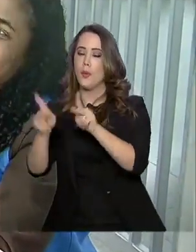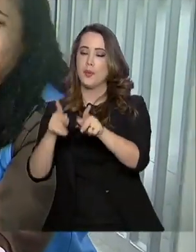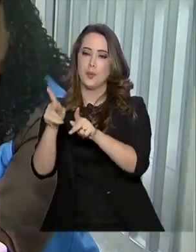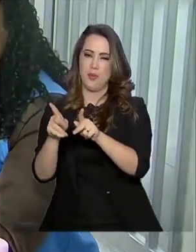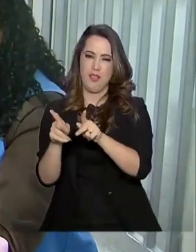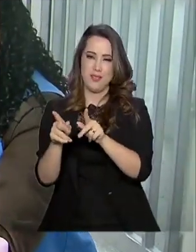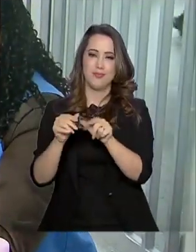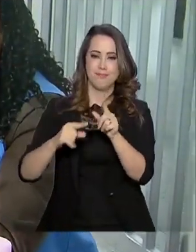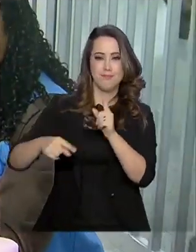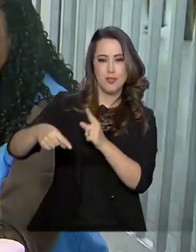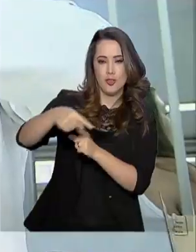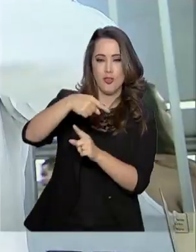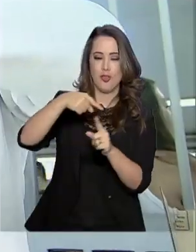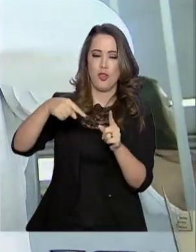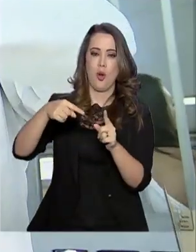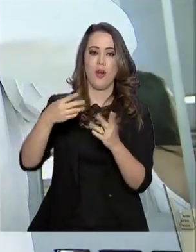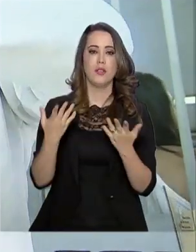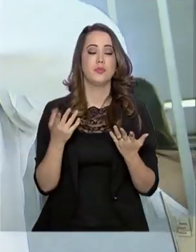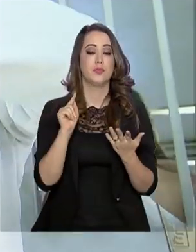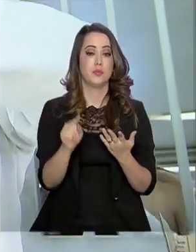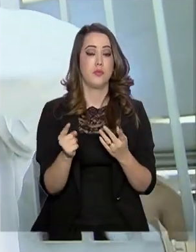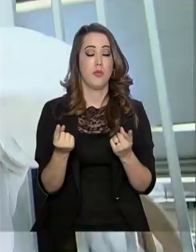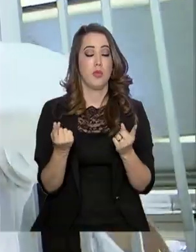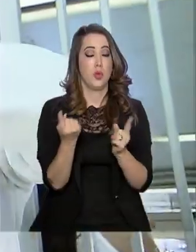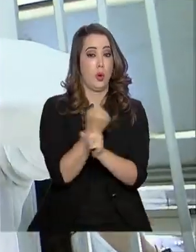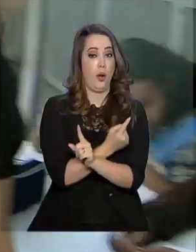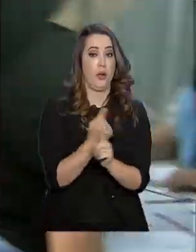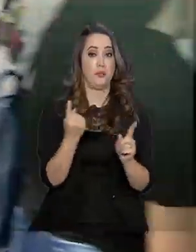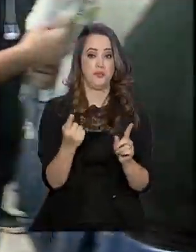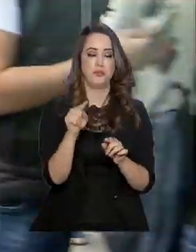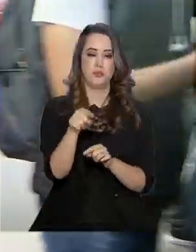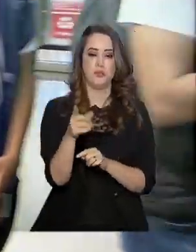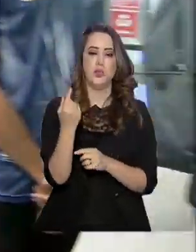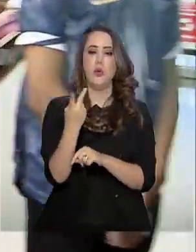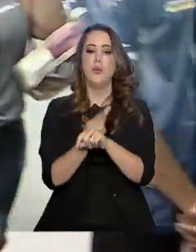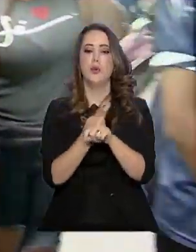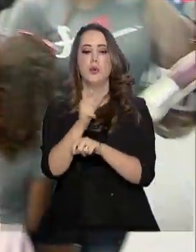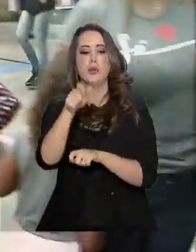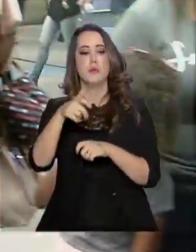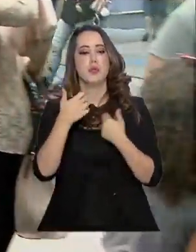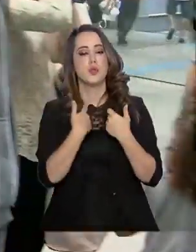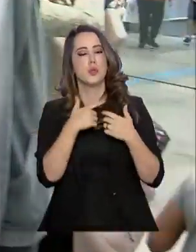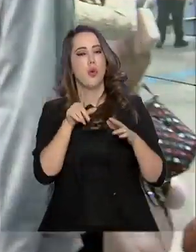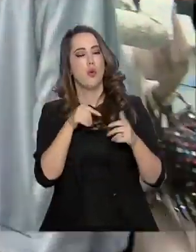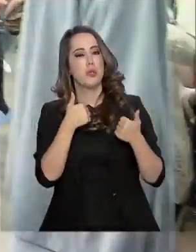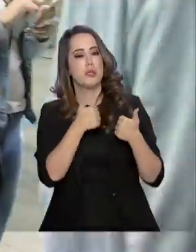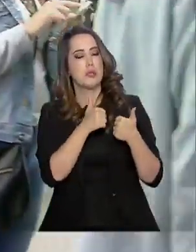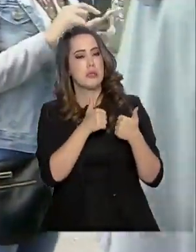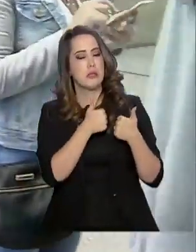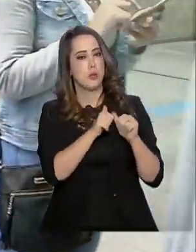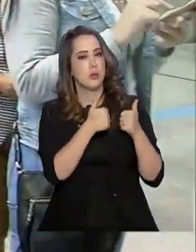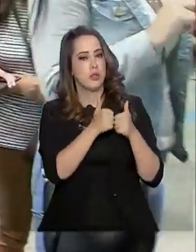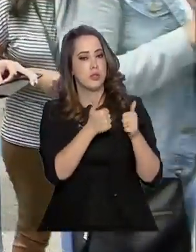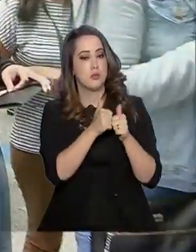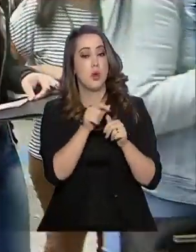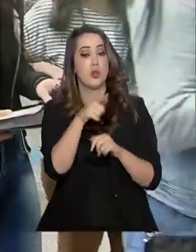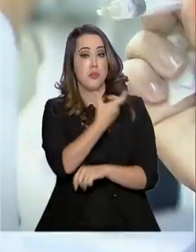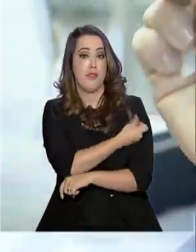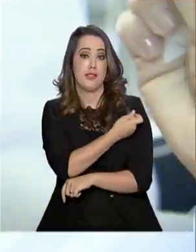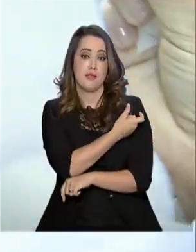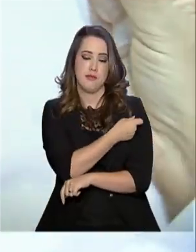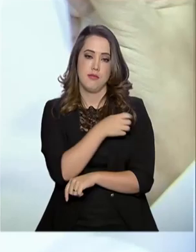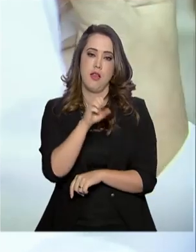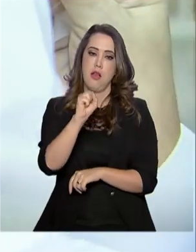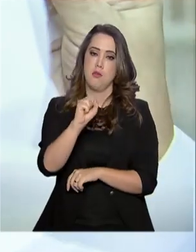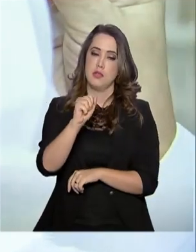equipes da Secretaria Municipal de Saúde para vacinar quem passava por lá contra o sarampo. A campanha acontece na capital